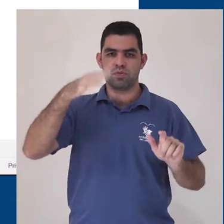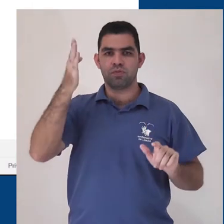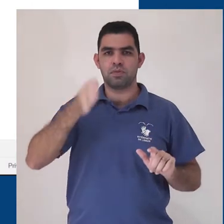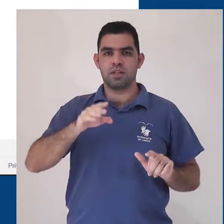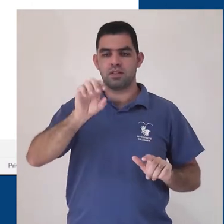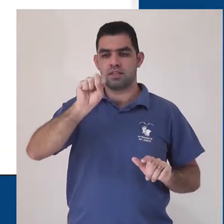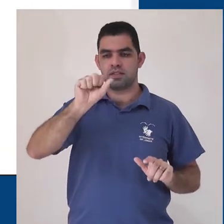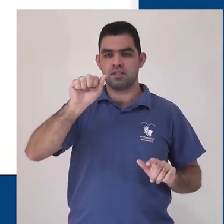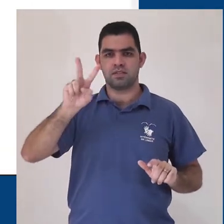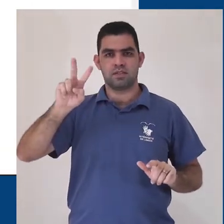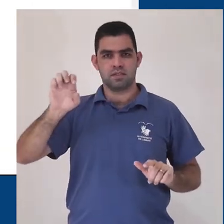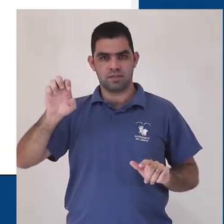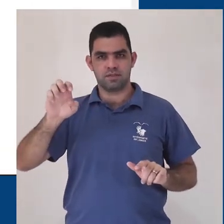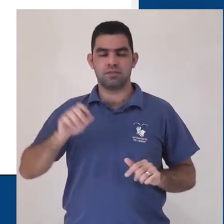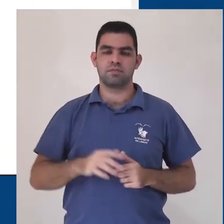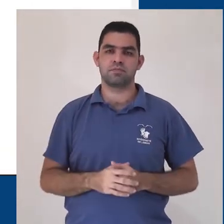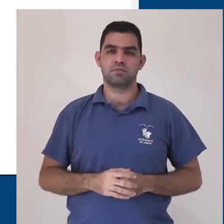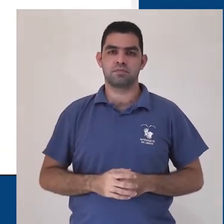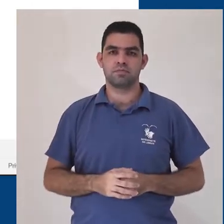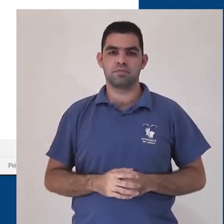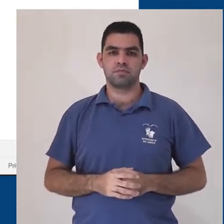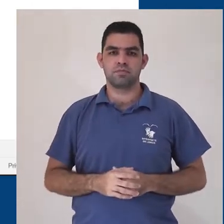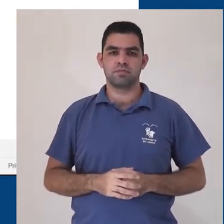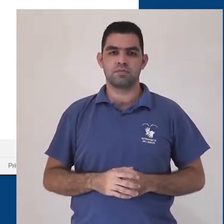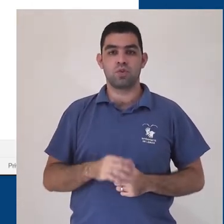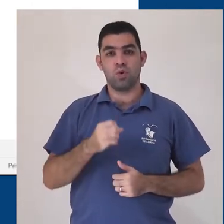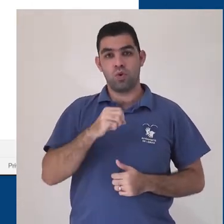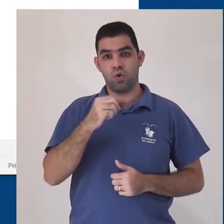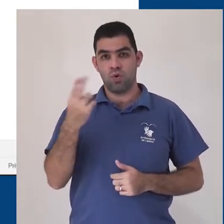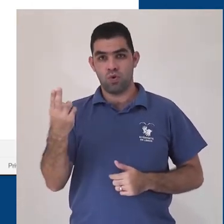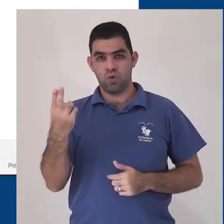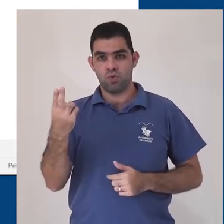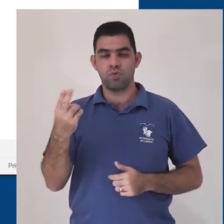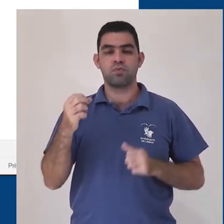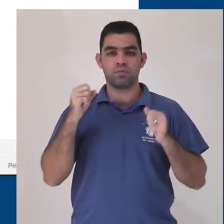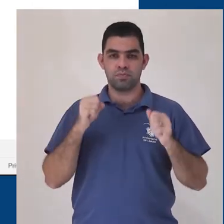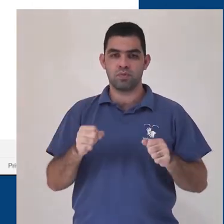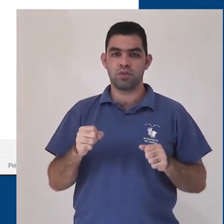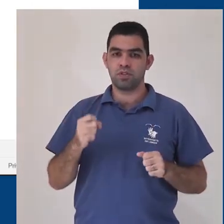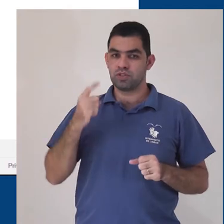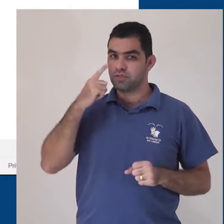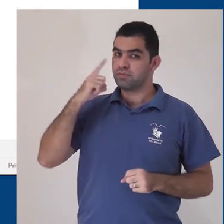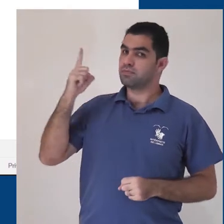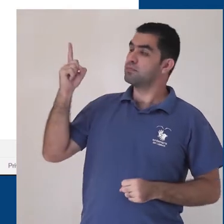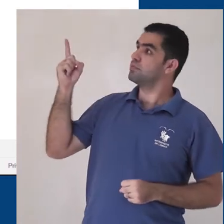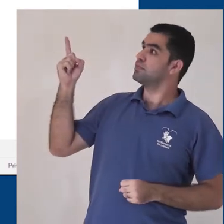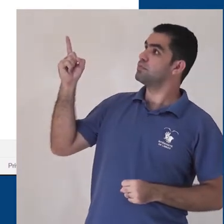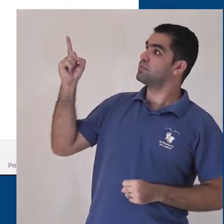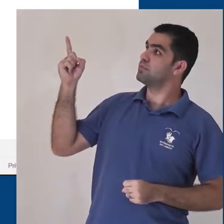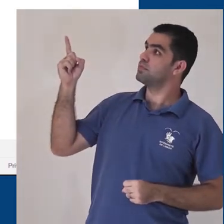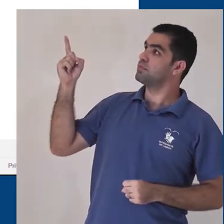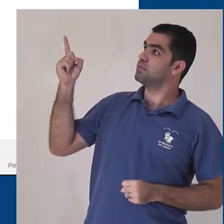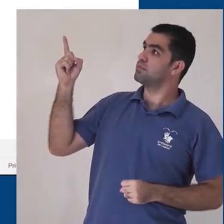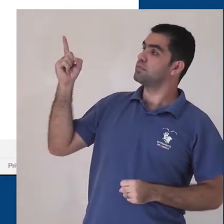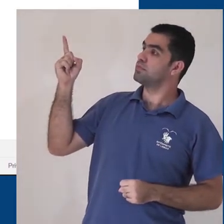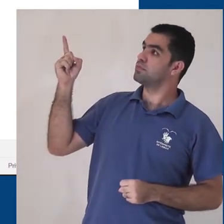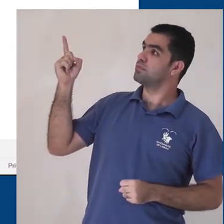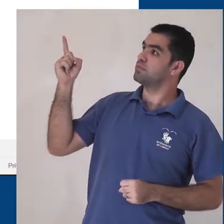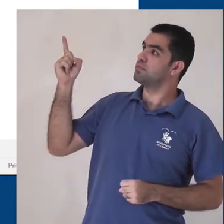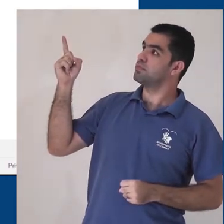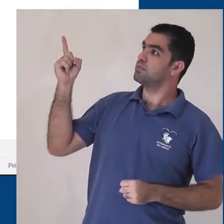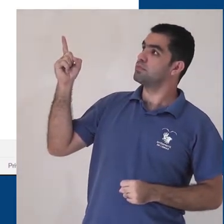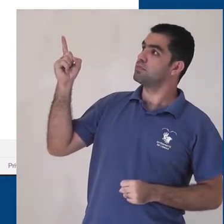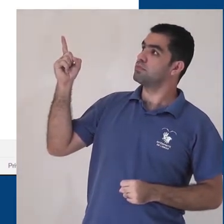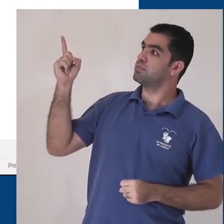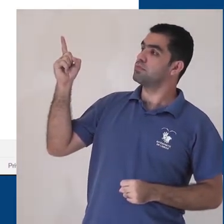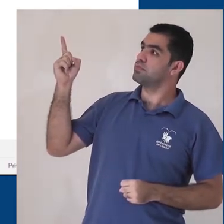ou save, como é a pronúncia em inglês. Uma outra forma de acessar o aplicativo é pelo menu, no canto superior